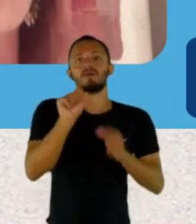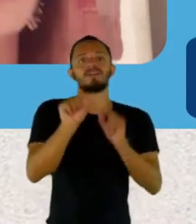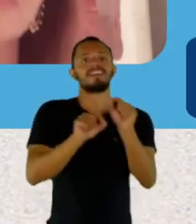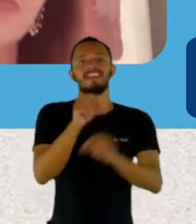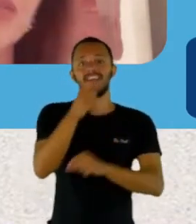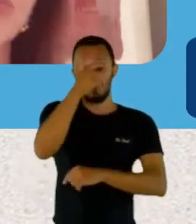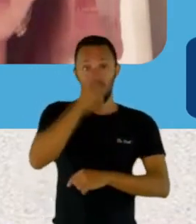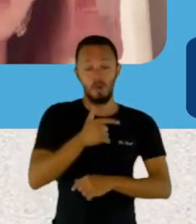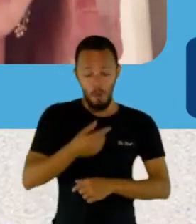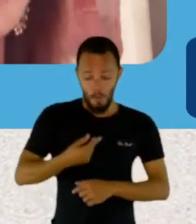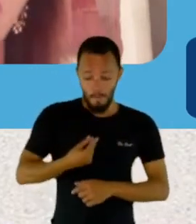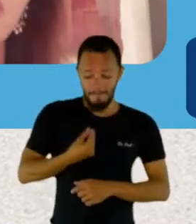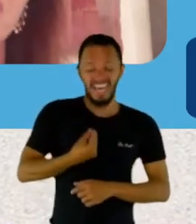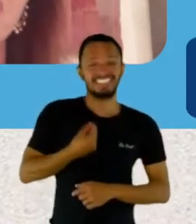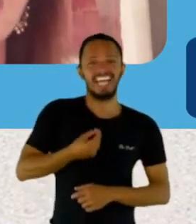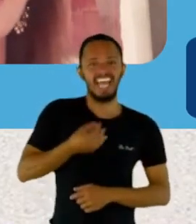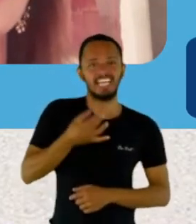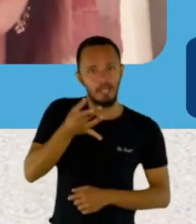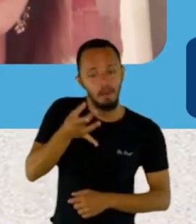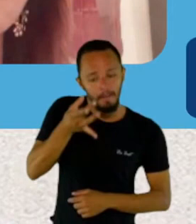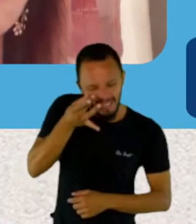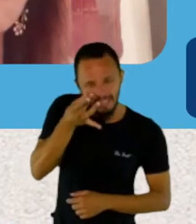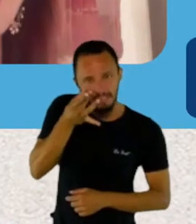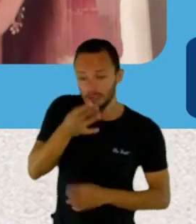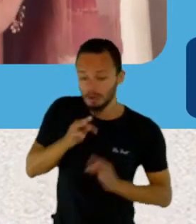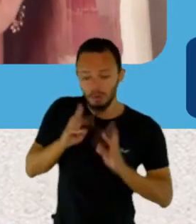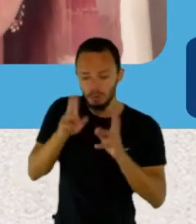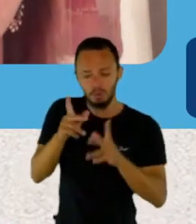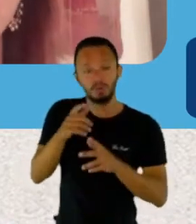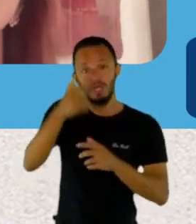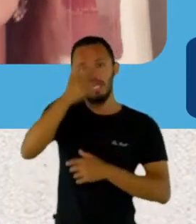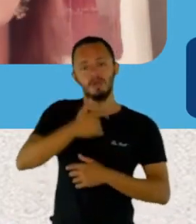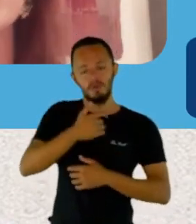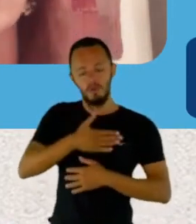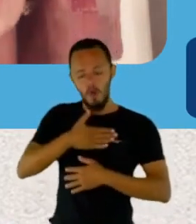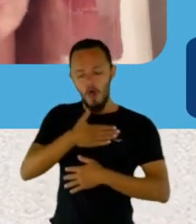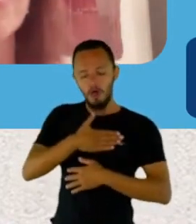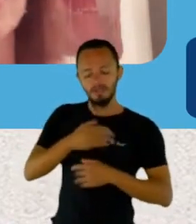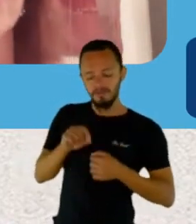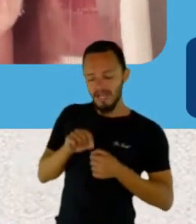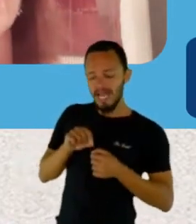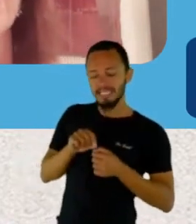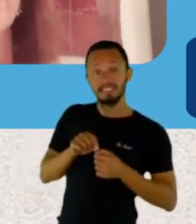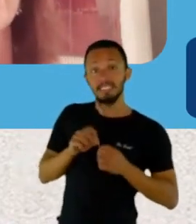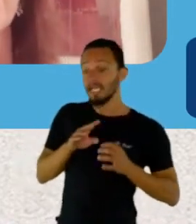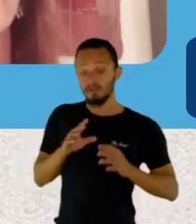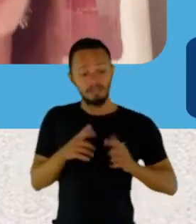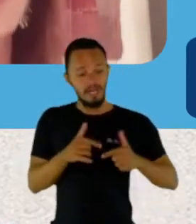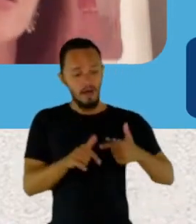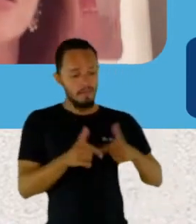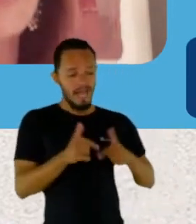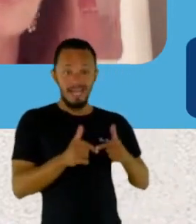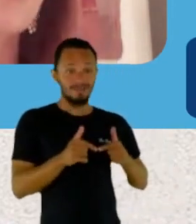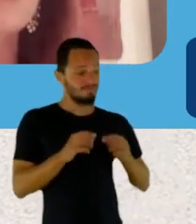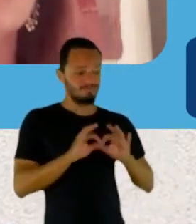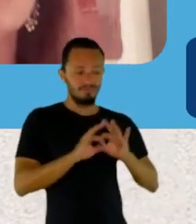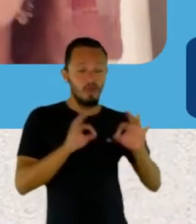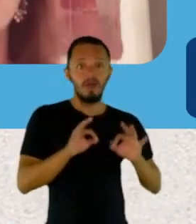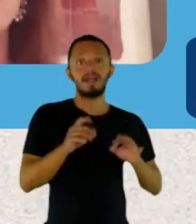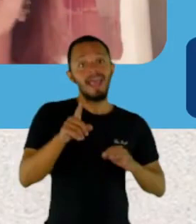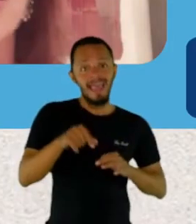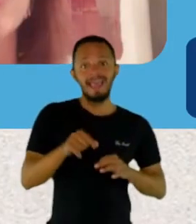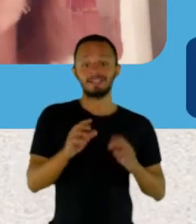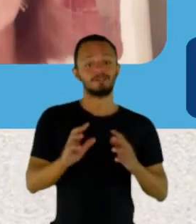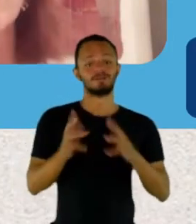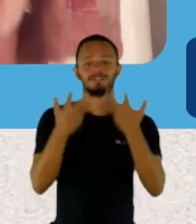Se você tá fazendo o que você gosta e sendo feliz naquilo que você gosta, isso é sucesso, né? Agora, ter um dia